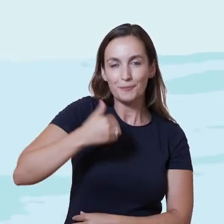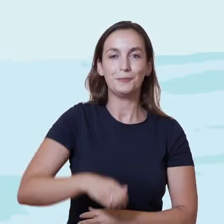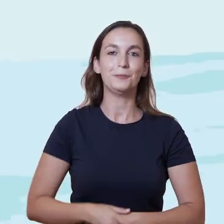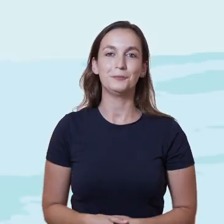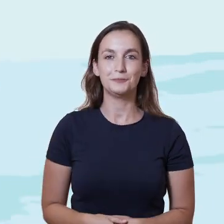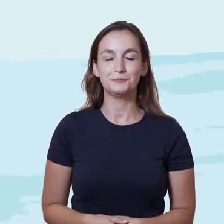Aceitam E Obrigado.